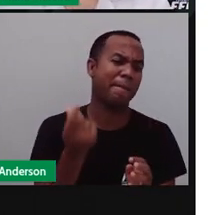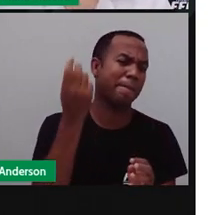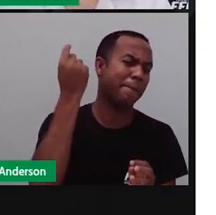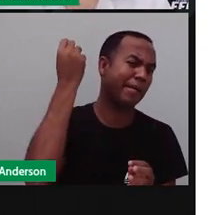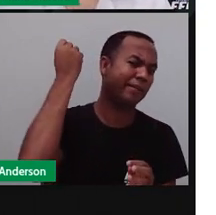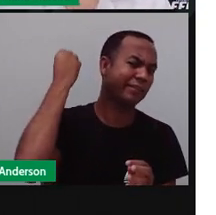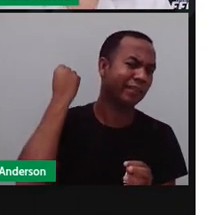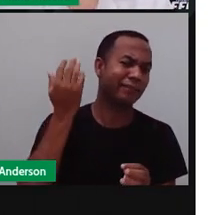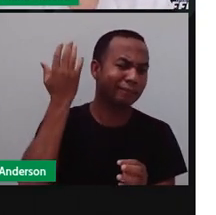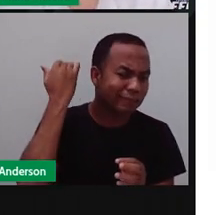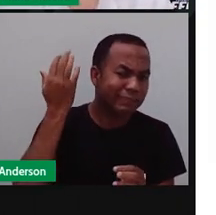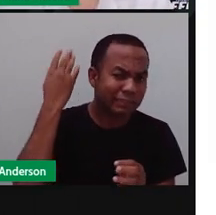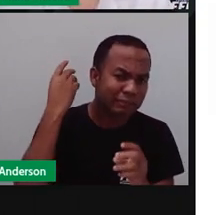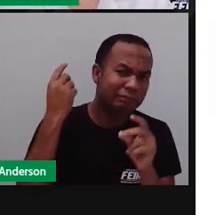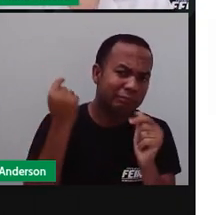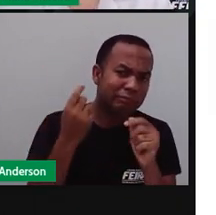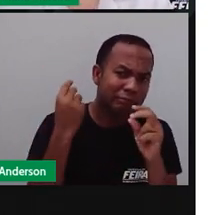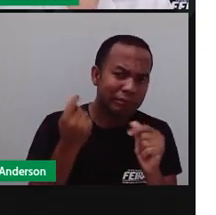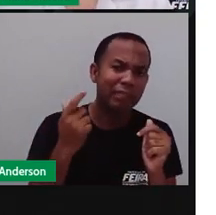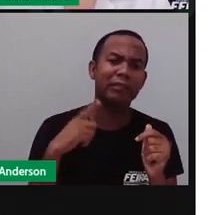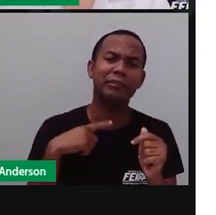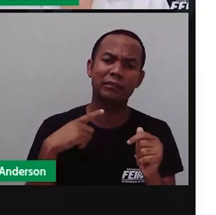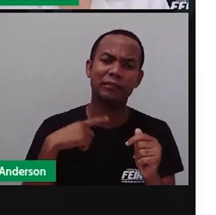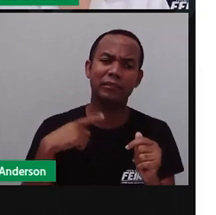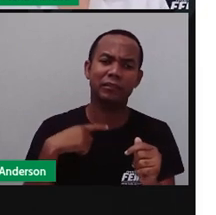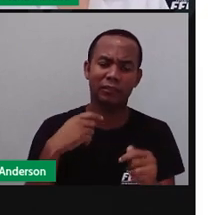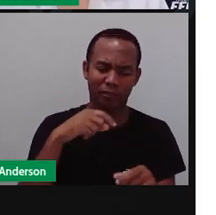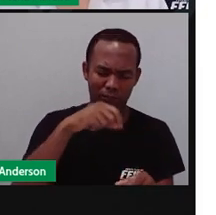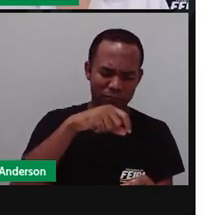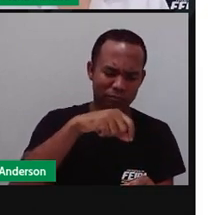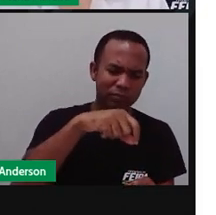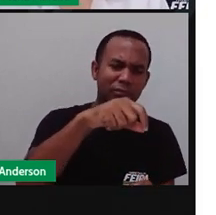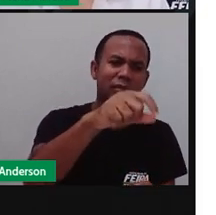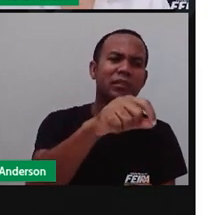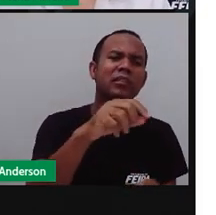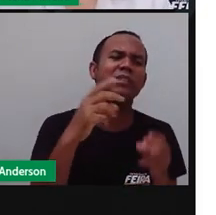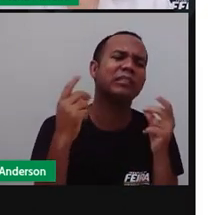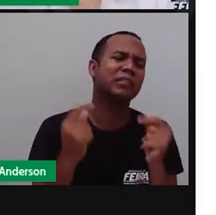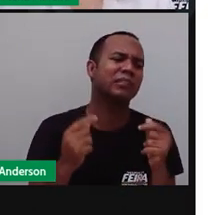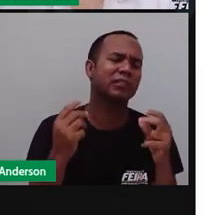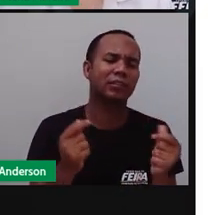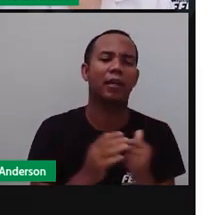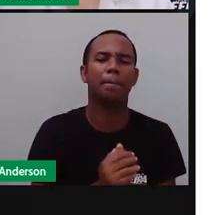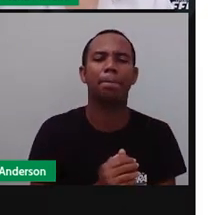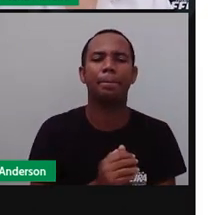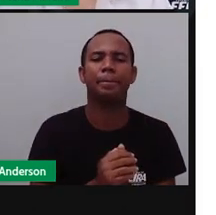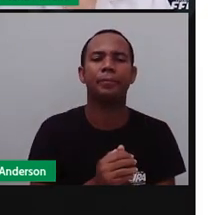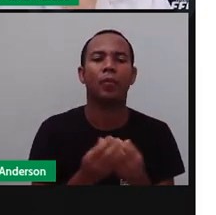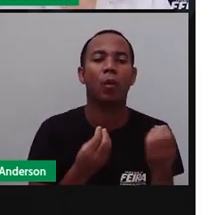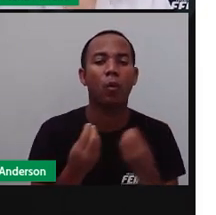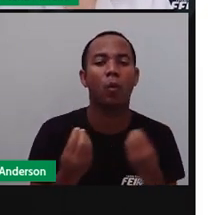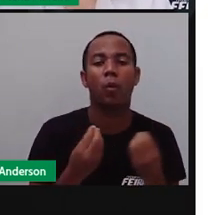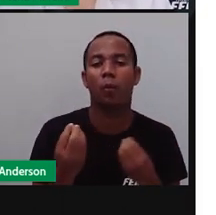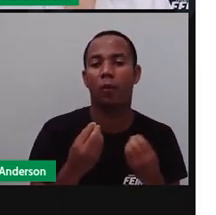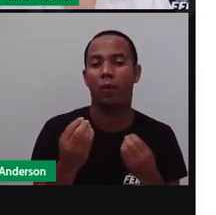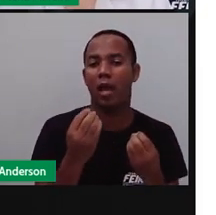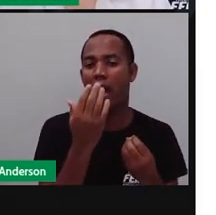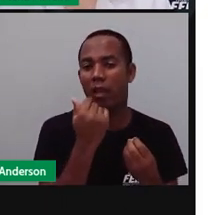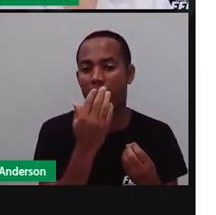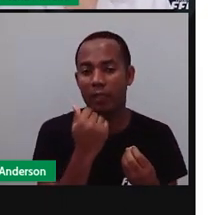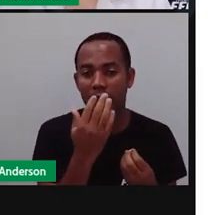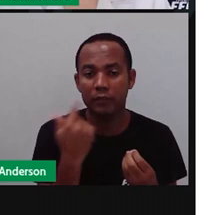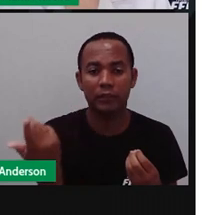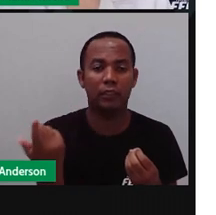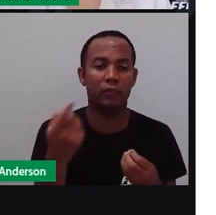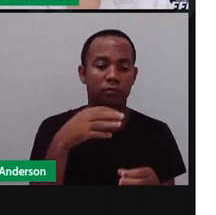cavernas, pronto. Essas plantações, elas são realizadas há milhares de anos, garantindo a alimentação e sendo uma